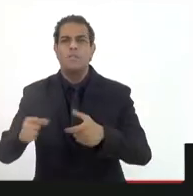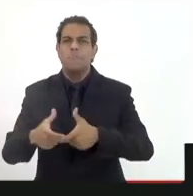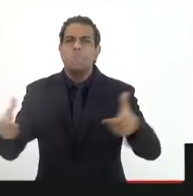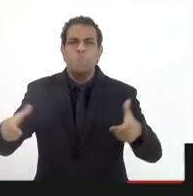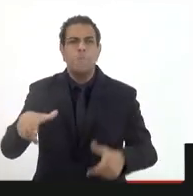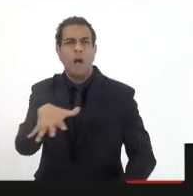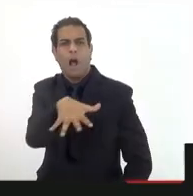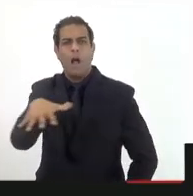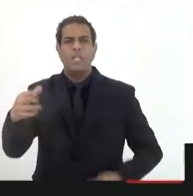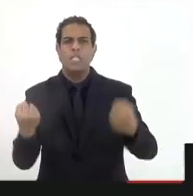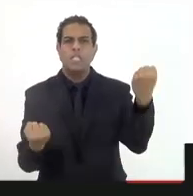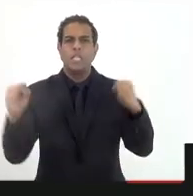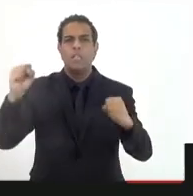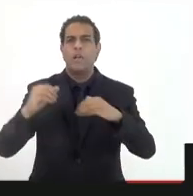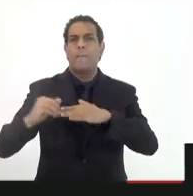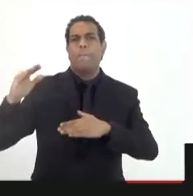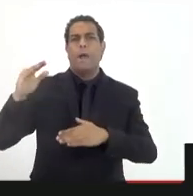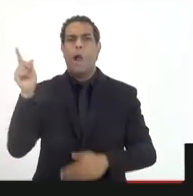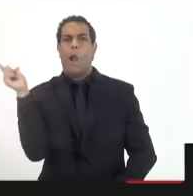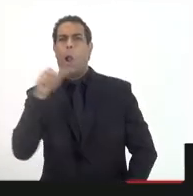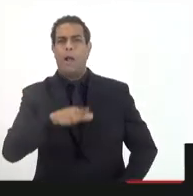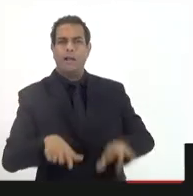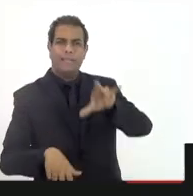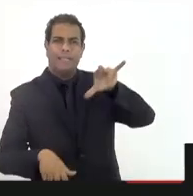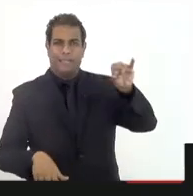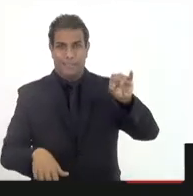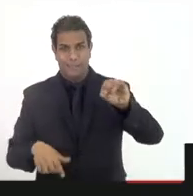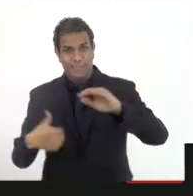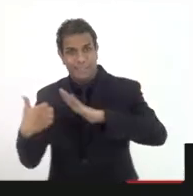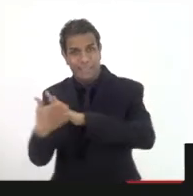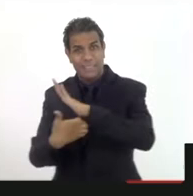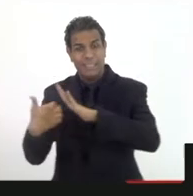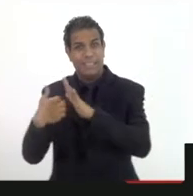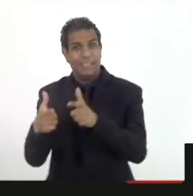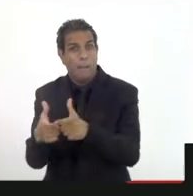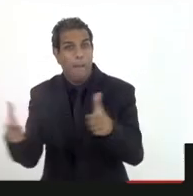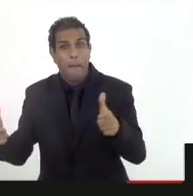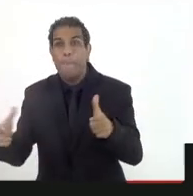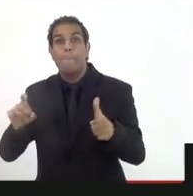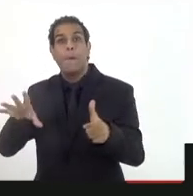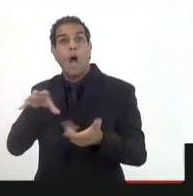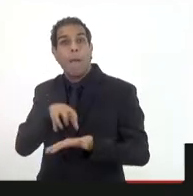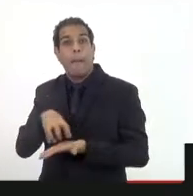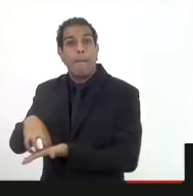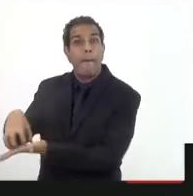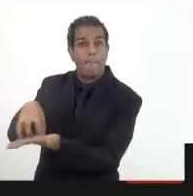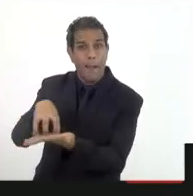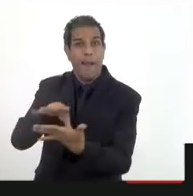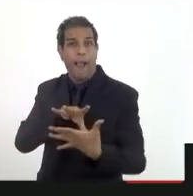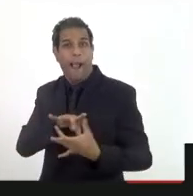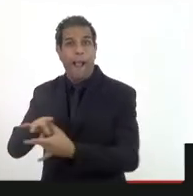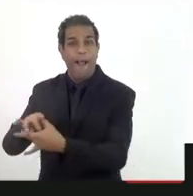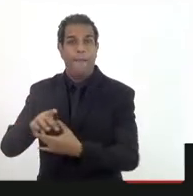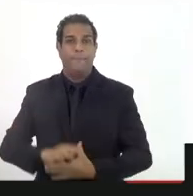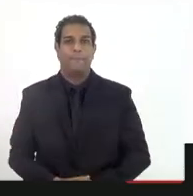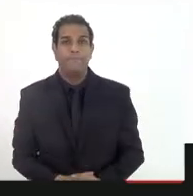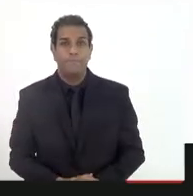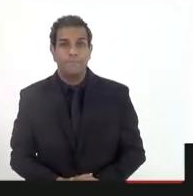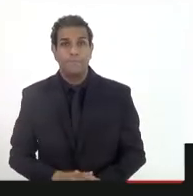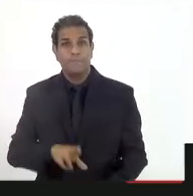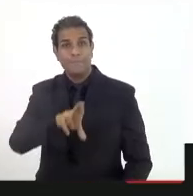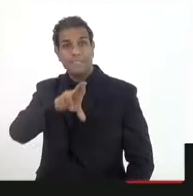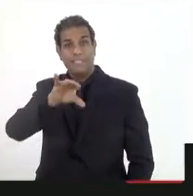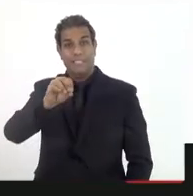industrial e uma estrutura produtiva integrada, quer dizer, as grandes empresas lá são ânforas, elas não são enclaras. Por exemplo, a Rio Polímero